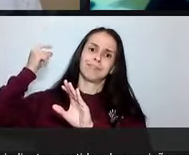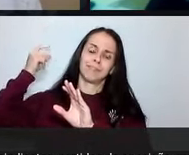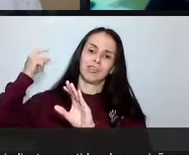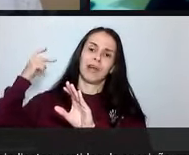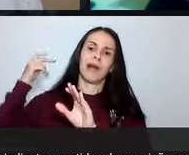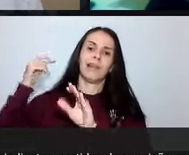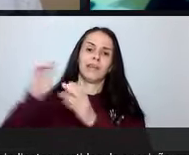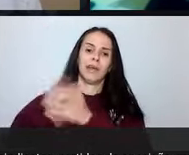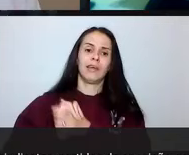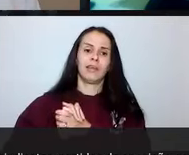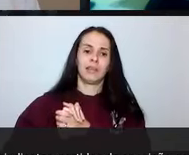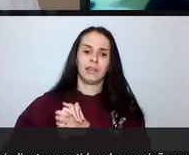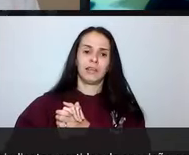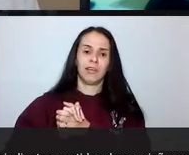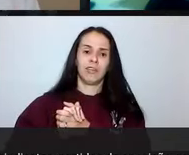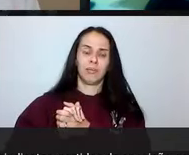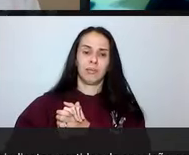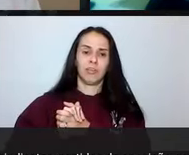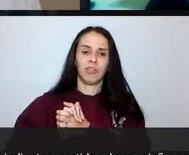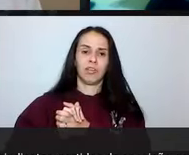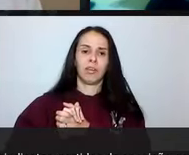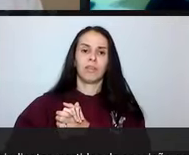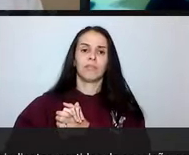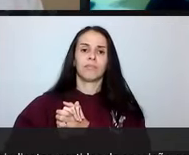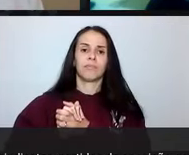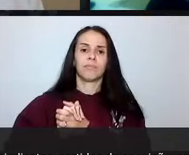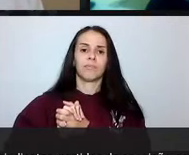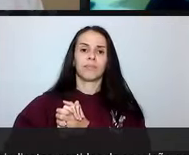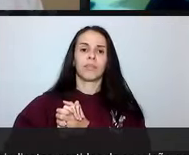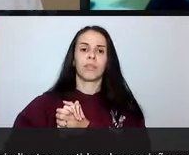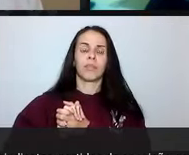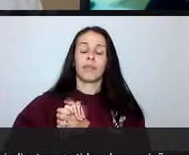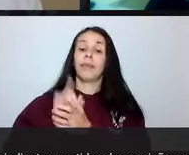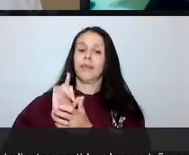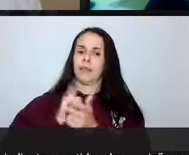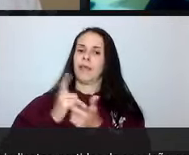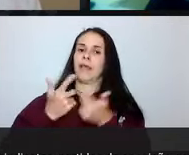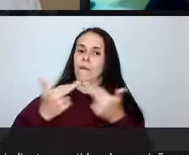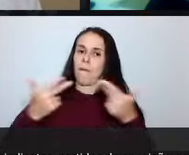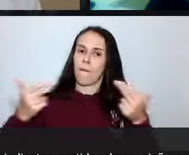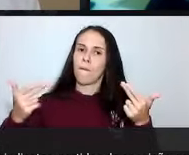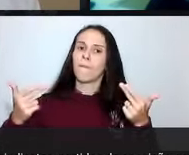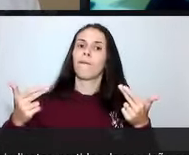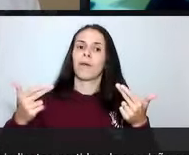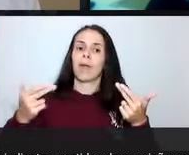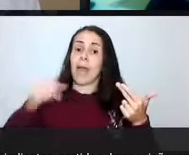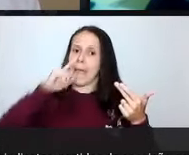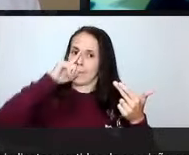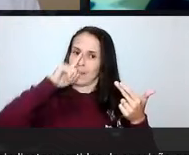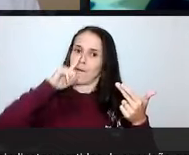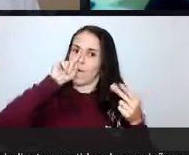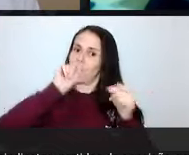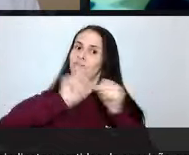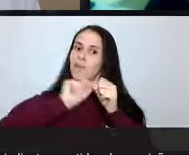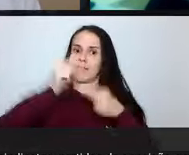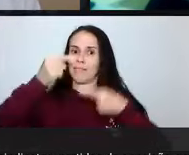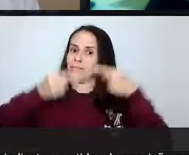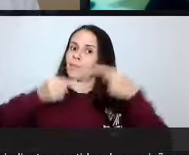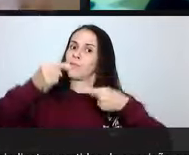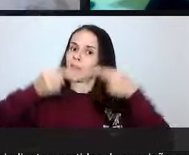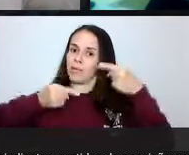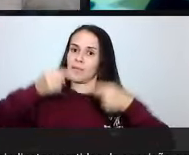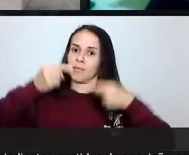e entra um outro aspecto que é a questão tributária, que eu não me arriscaria a fazer um debate exatamente por não ter